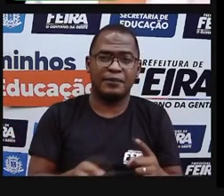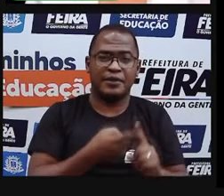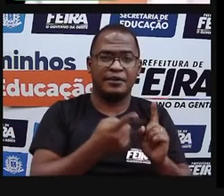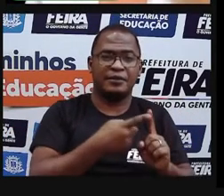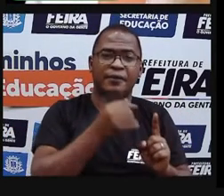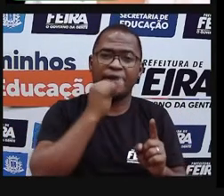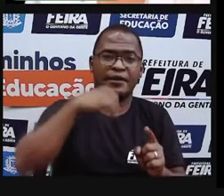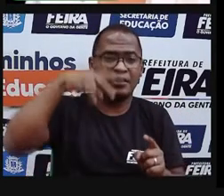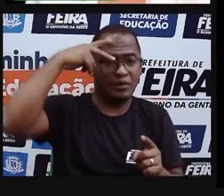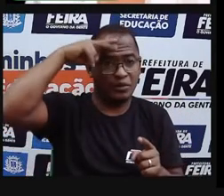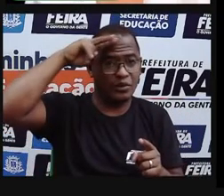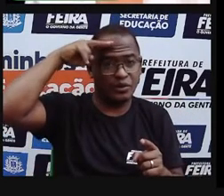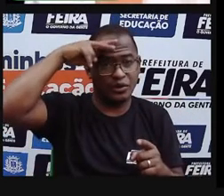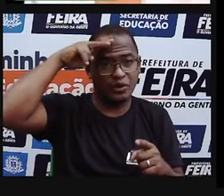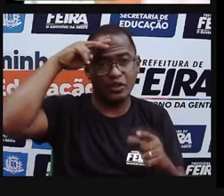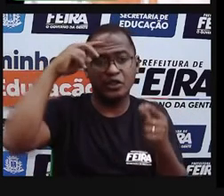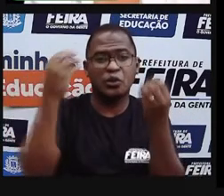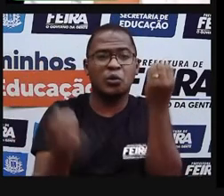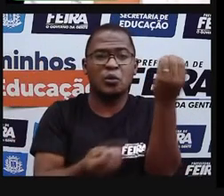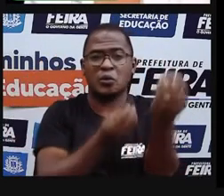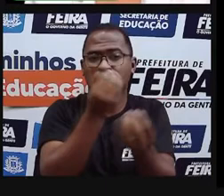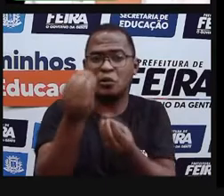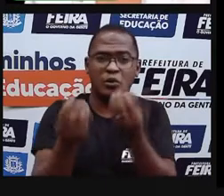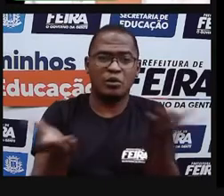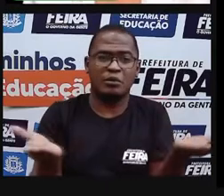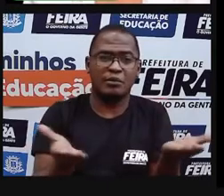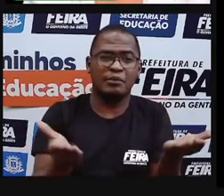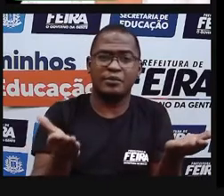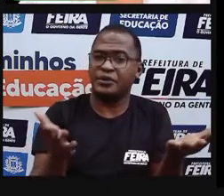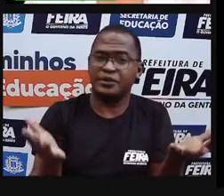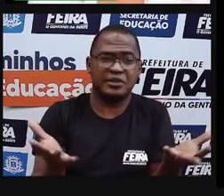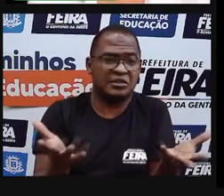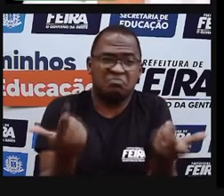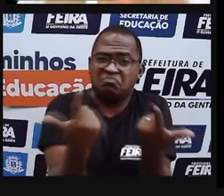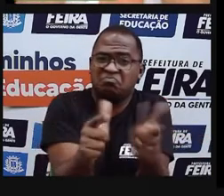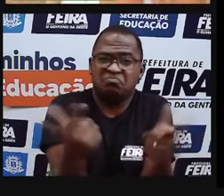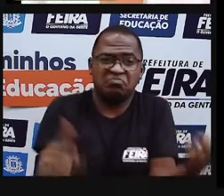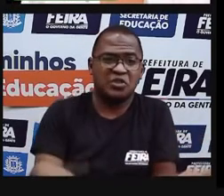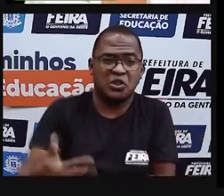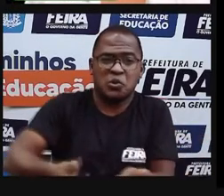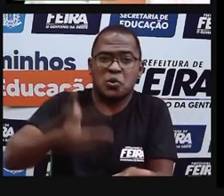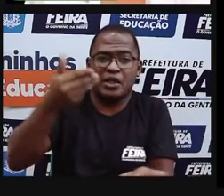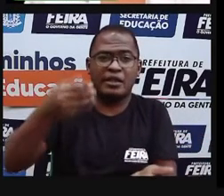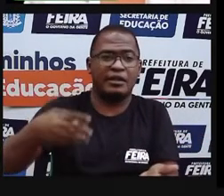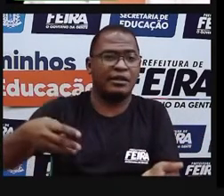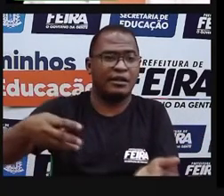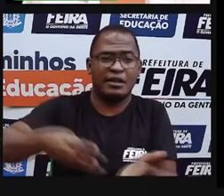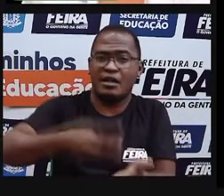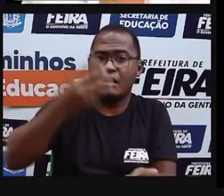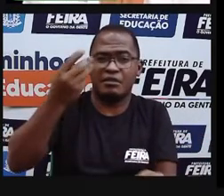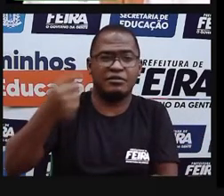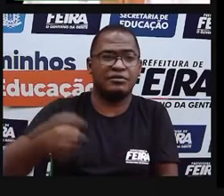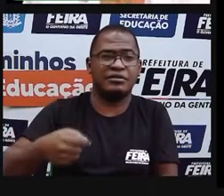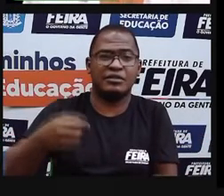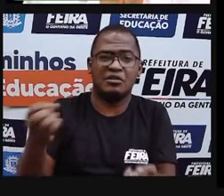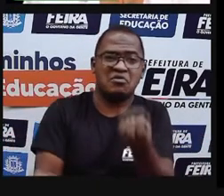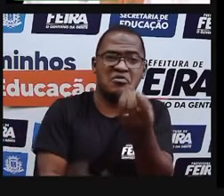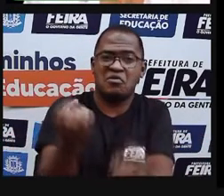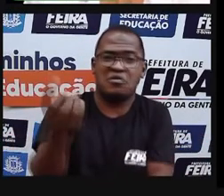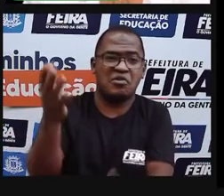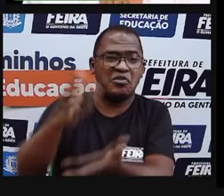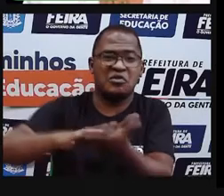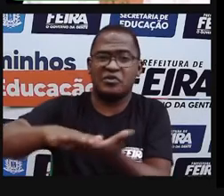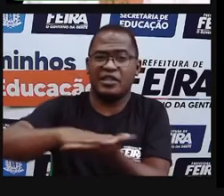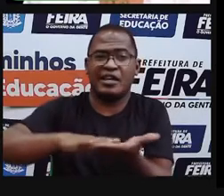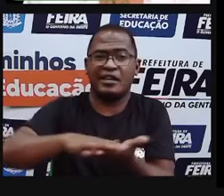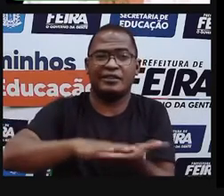viviam sem recurso, sem utensílios. E eles tiveram que se reconstruir. E hoje a gente tem uma sociedade